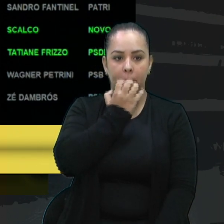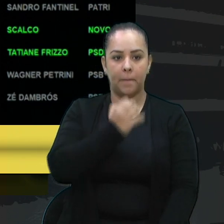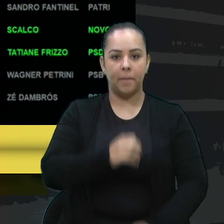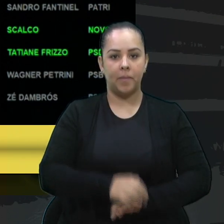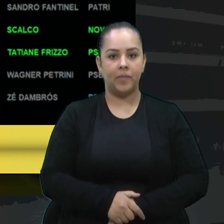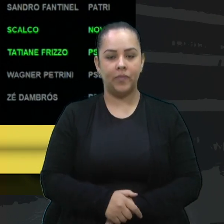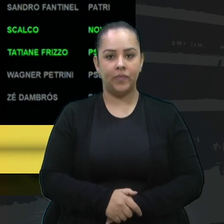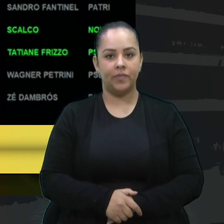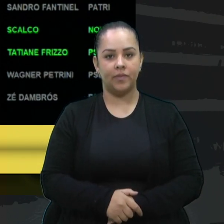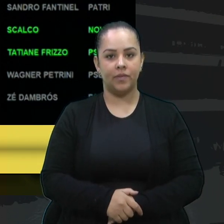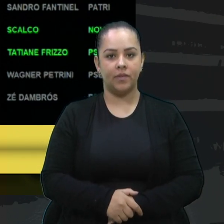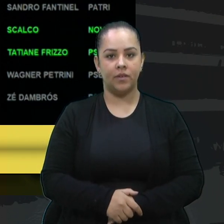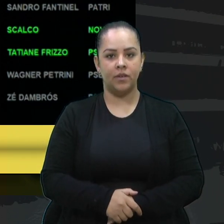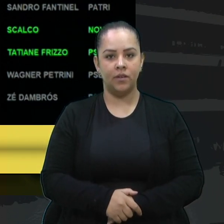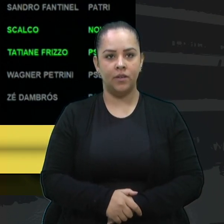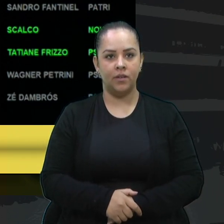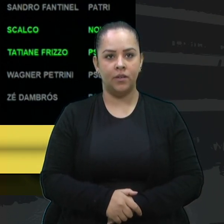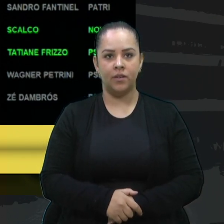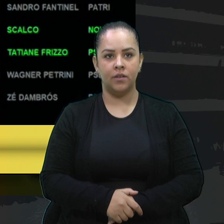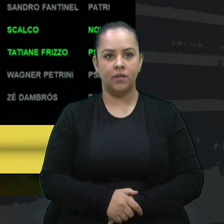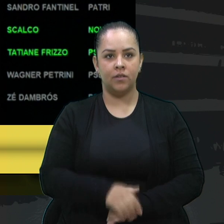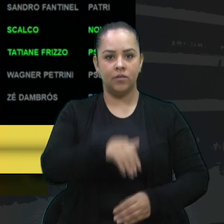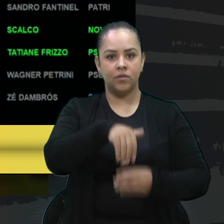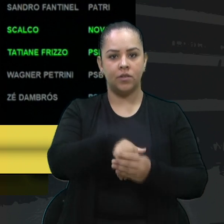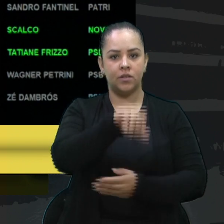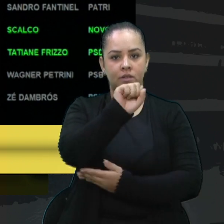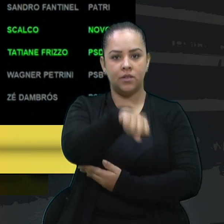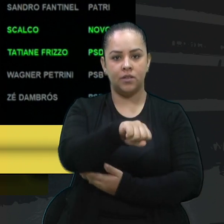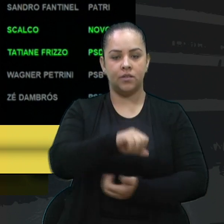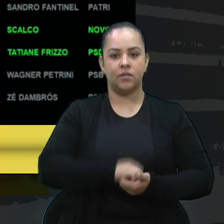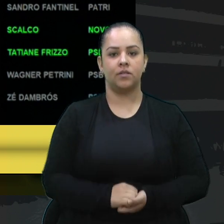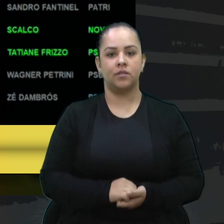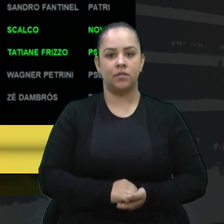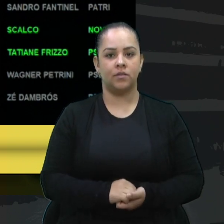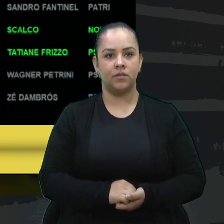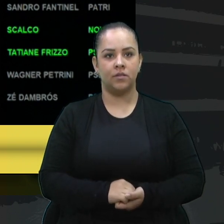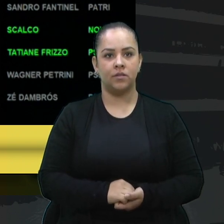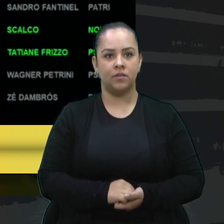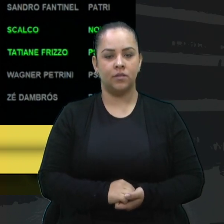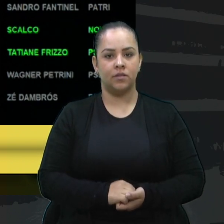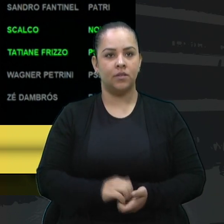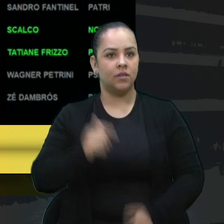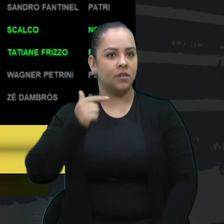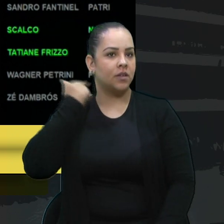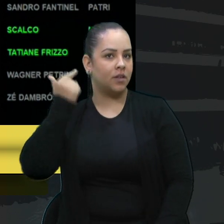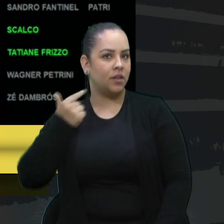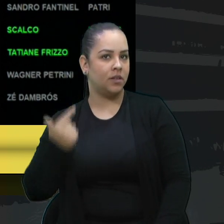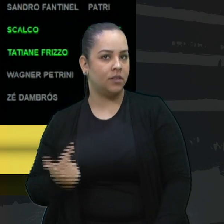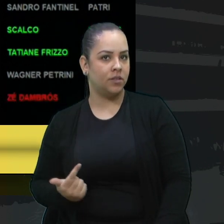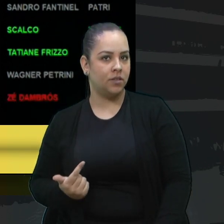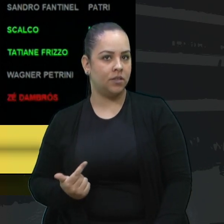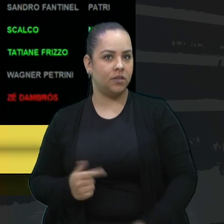Sim, senhor presidente. Vota sim. Vereadora Gladys Prisson?